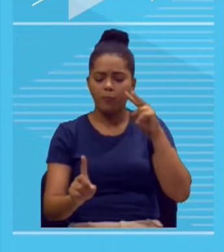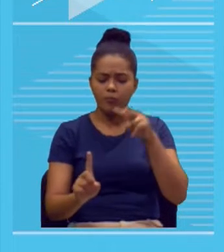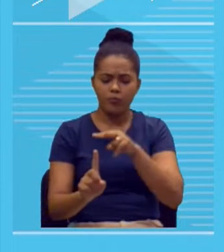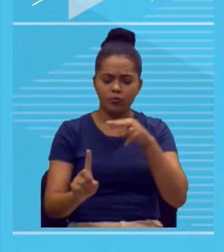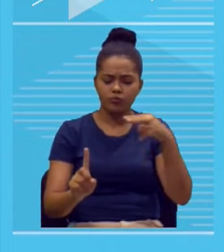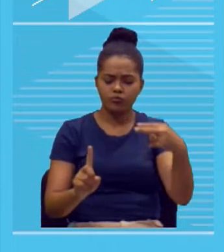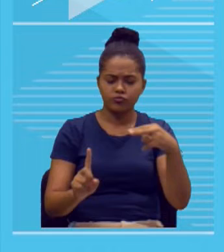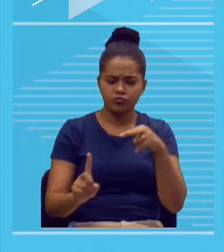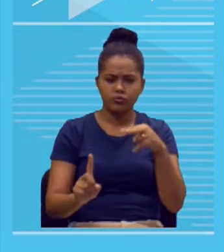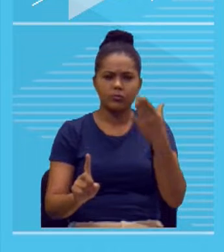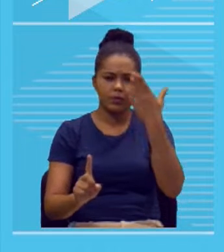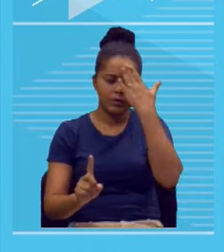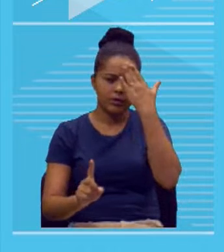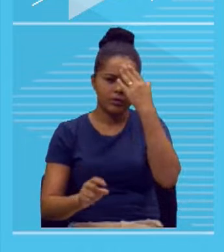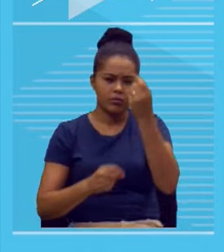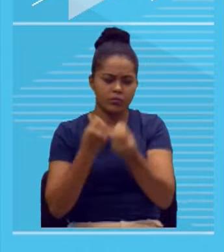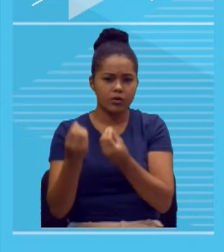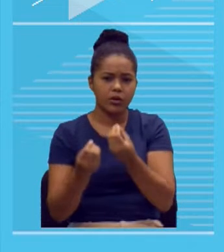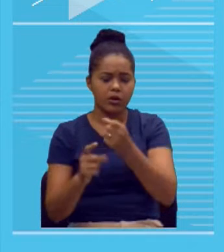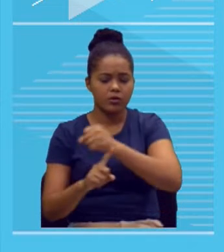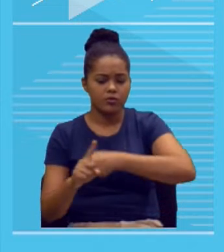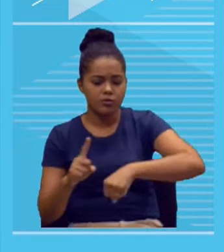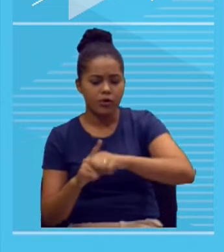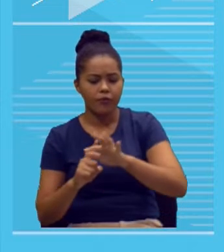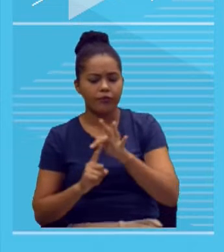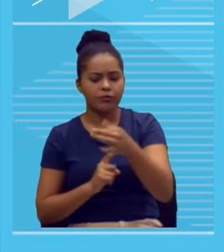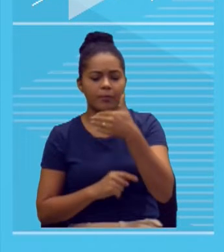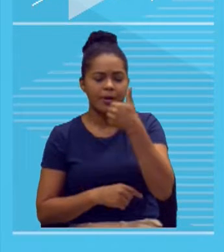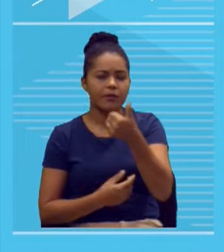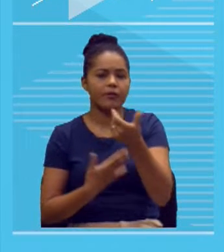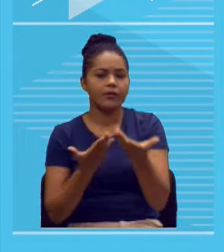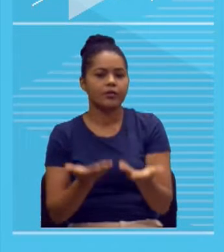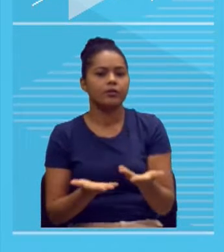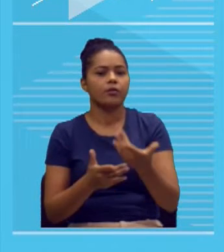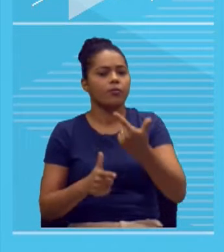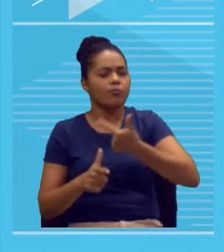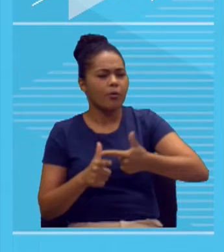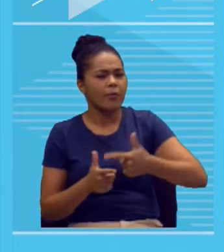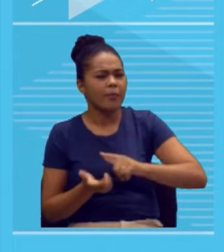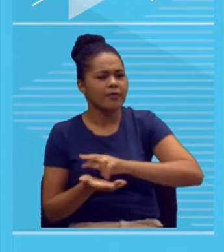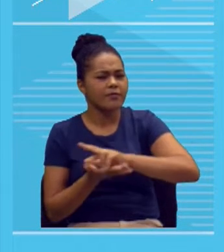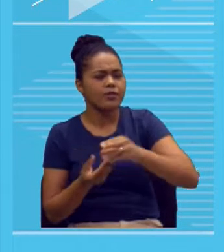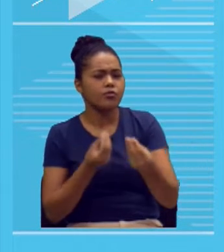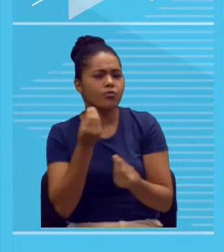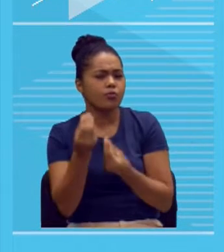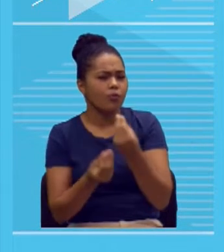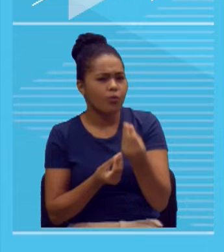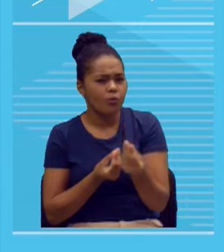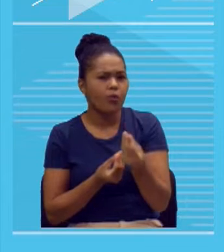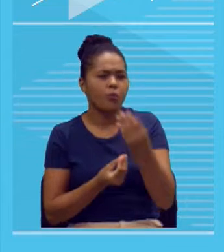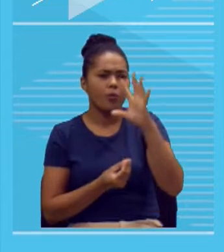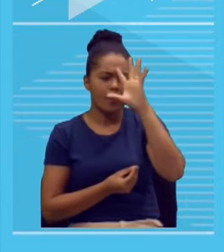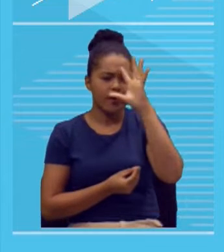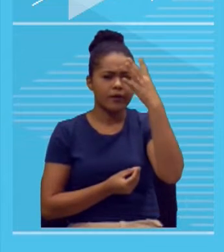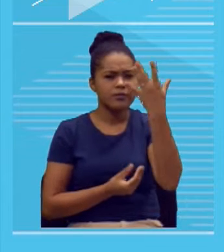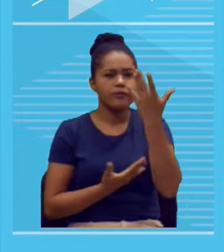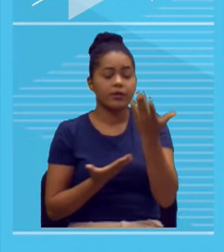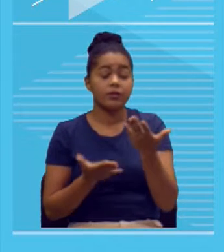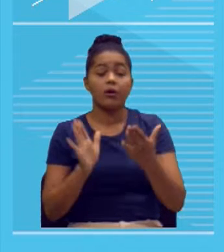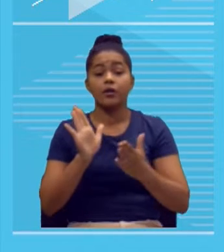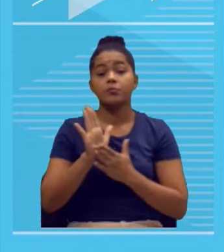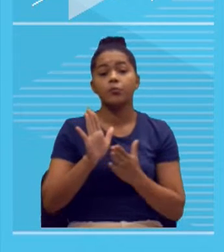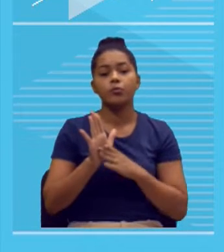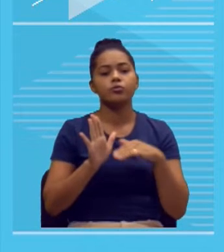melhor, é necessário resolver problemas, quais são, enquanto cidadão, as suas sugestões, as suas propostas de